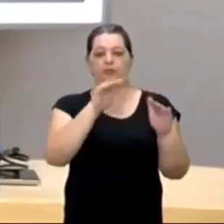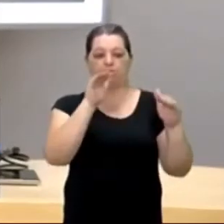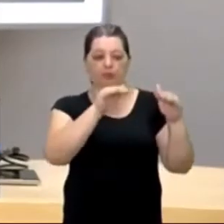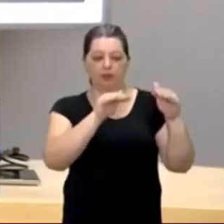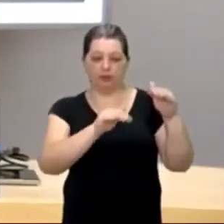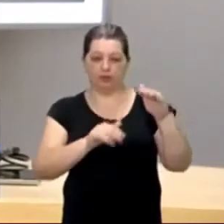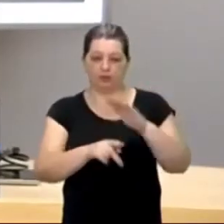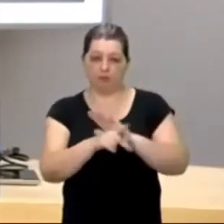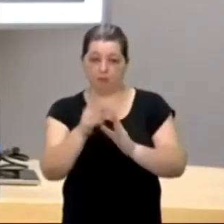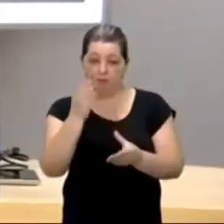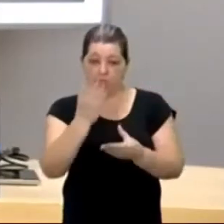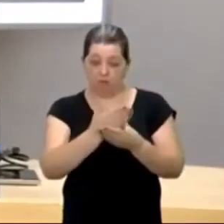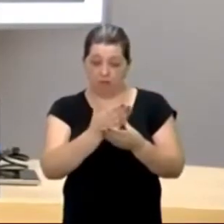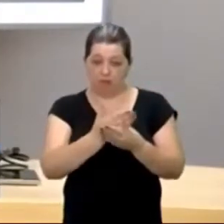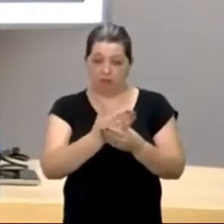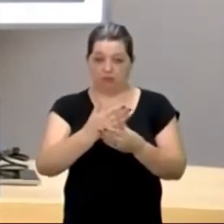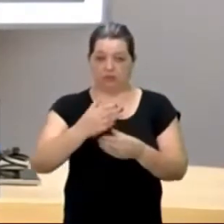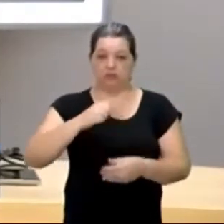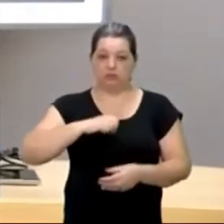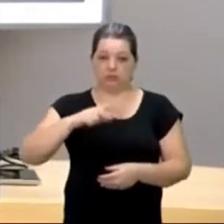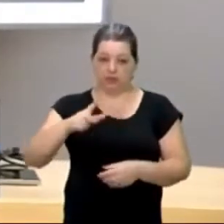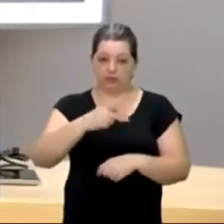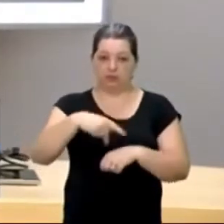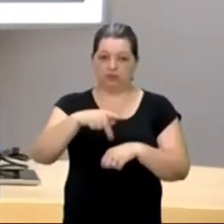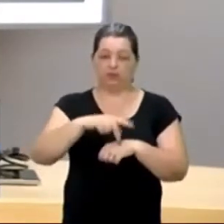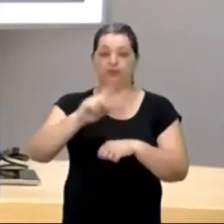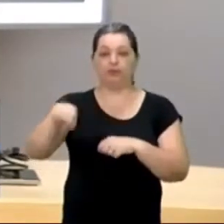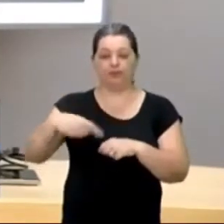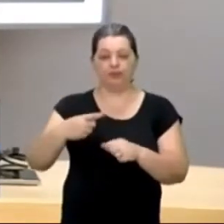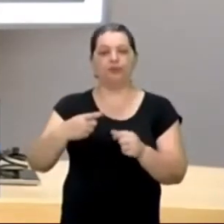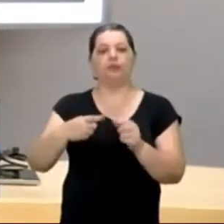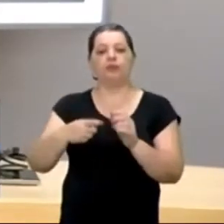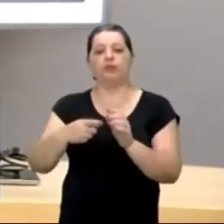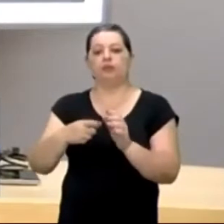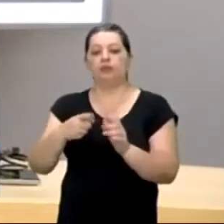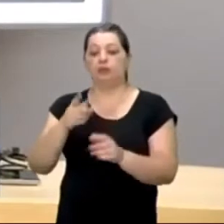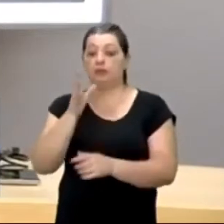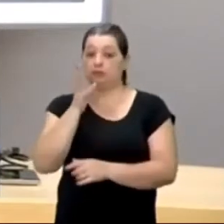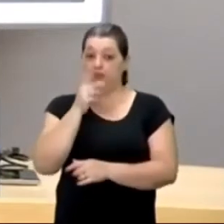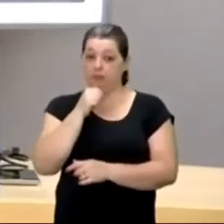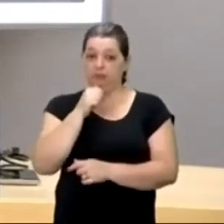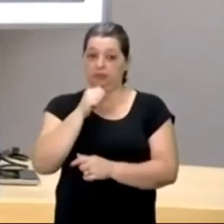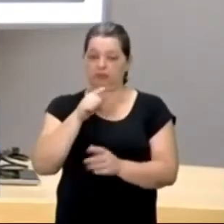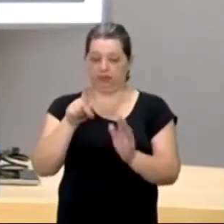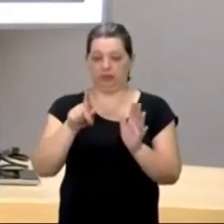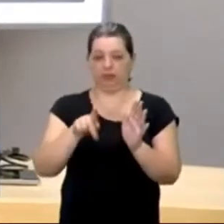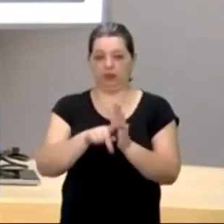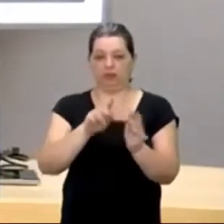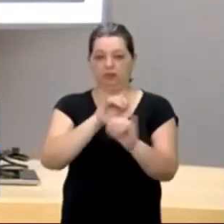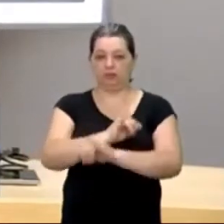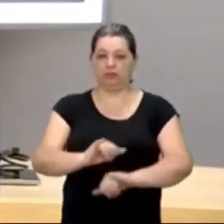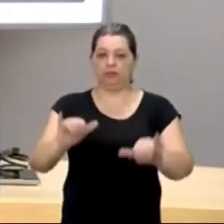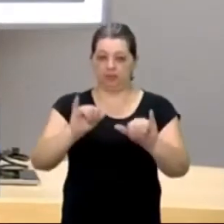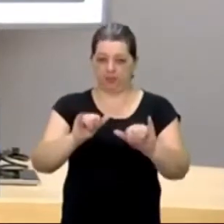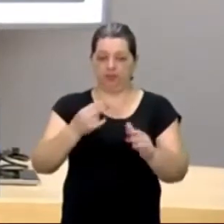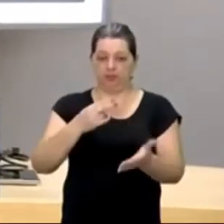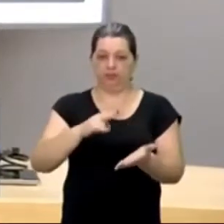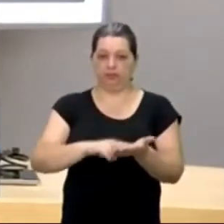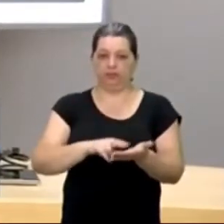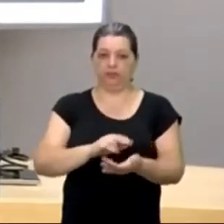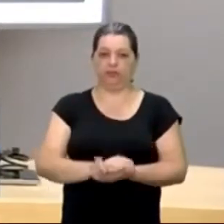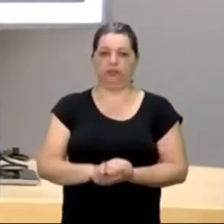Depois, ela levou um tempo para ser publicada. E olha, quando foi publicada a carta de achamento de Pedro Vaz Caminha,